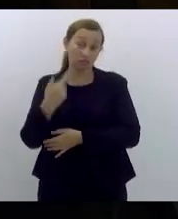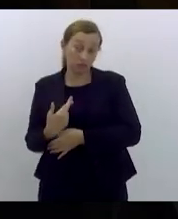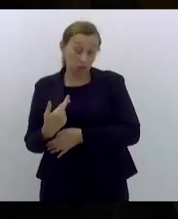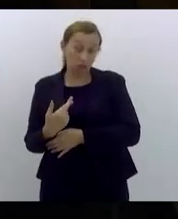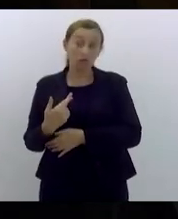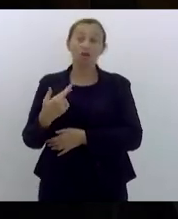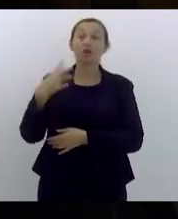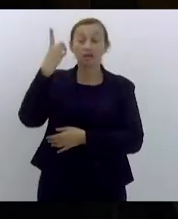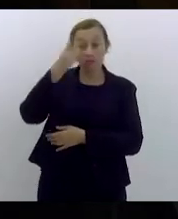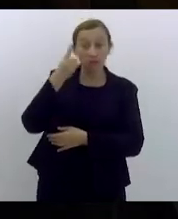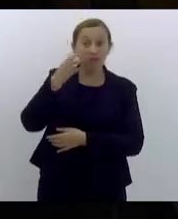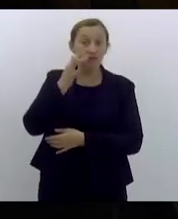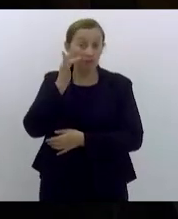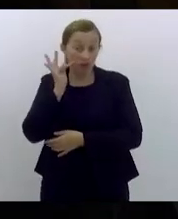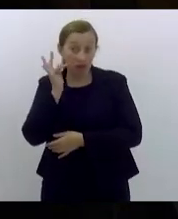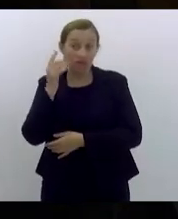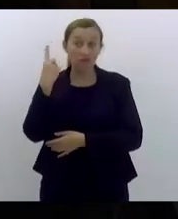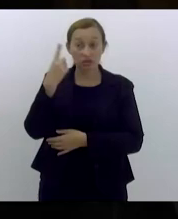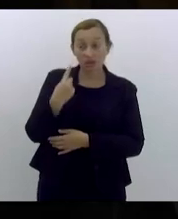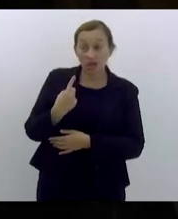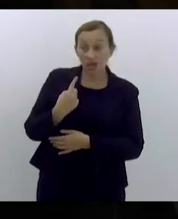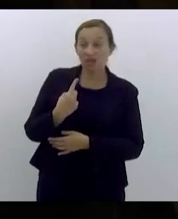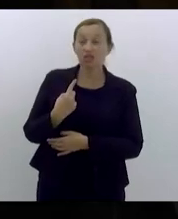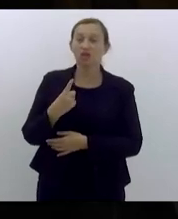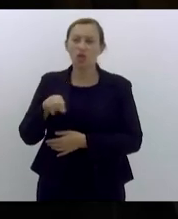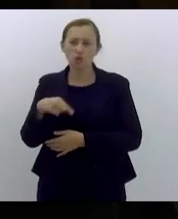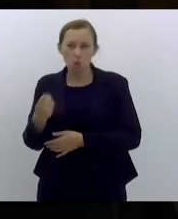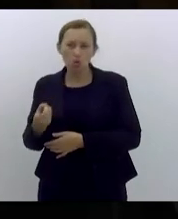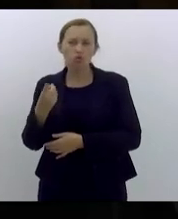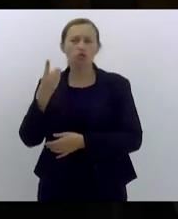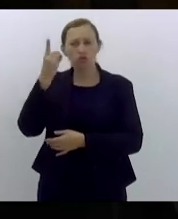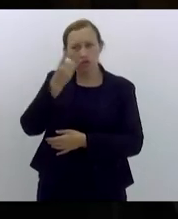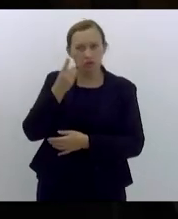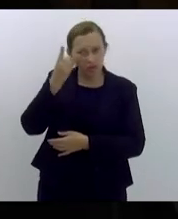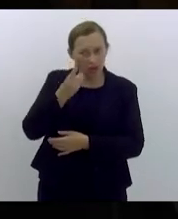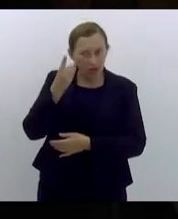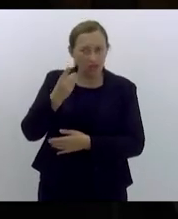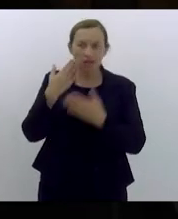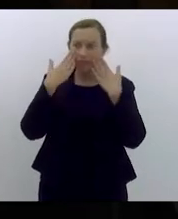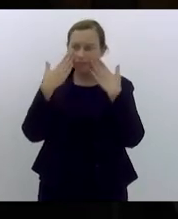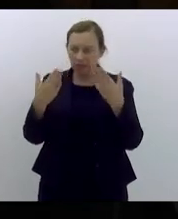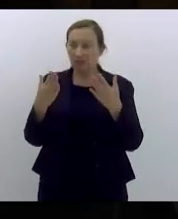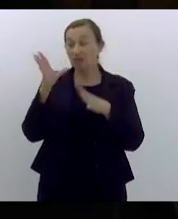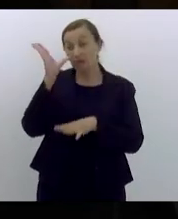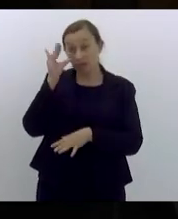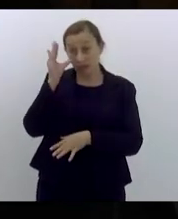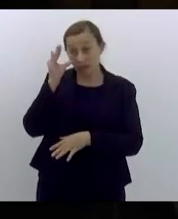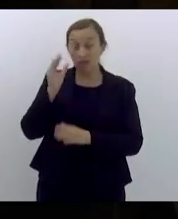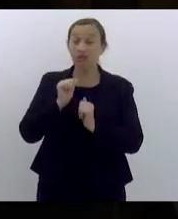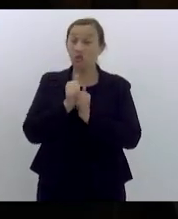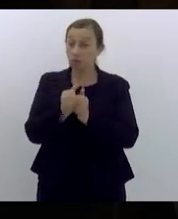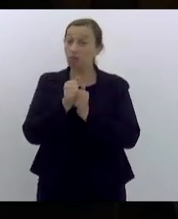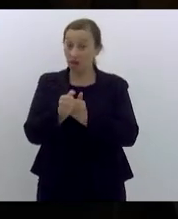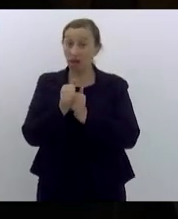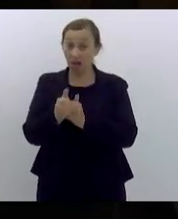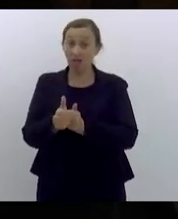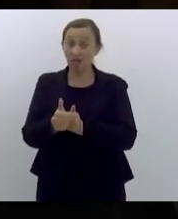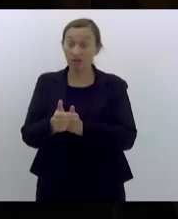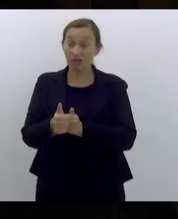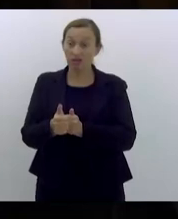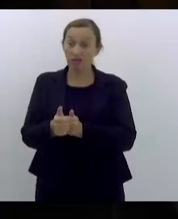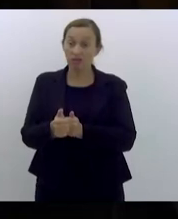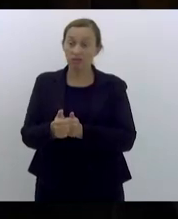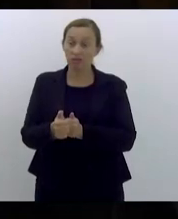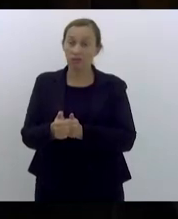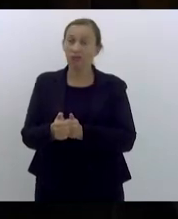deputado Flávio Serafini Dani Monteiro e outros deputados que apresentaram interesse em nos acompanhar para